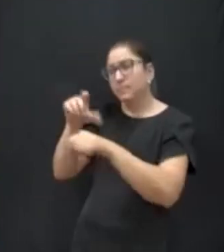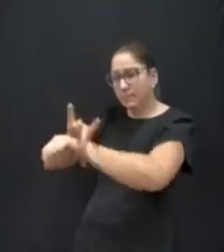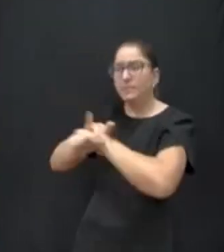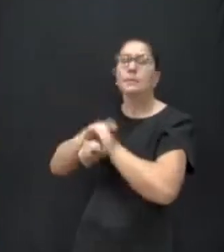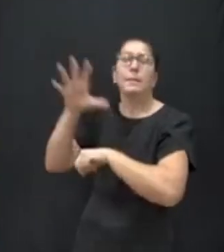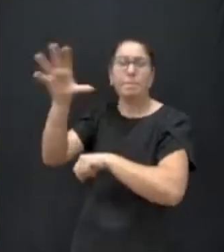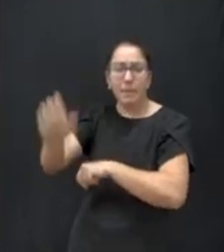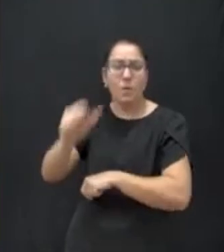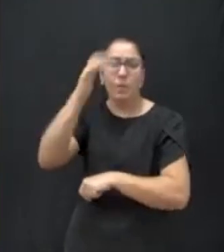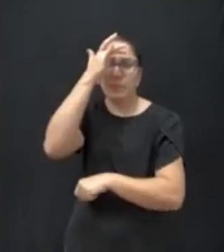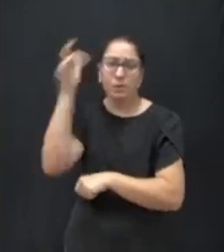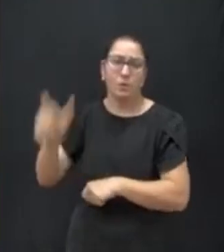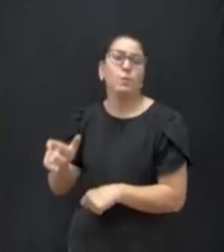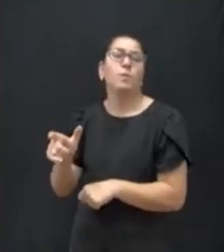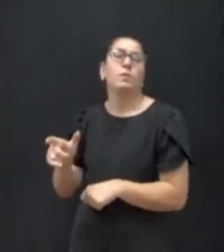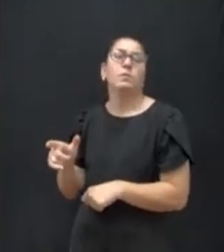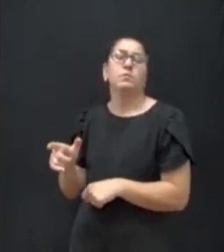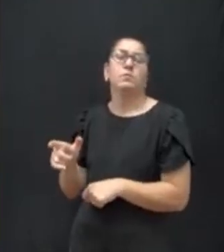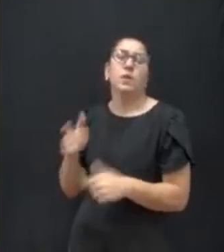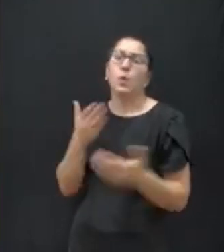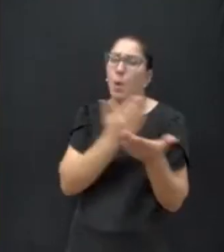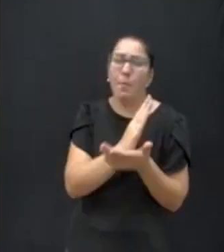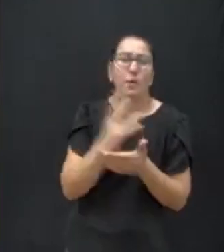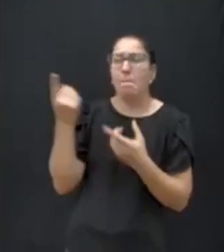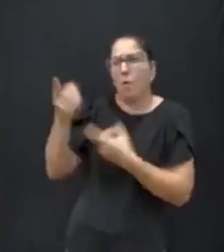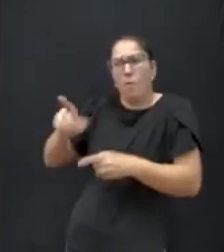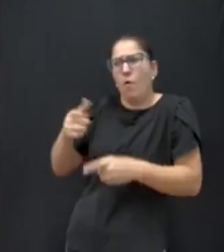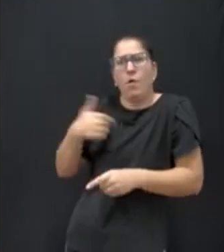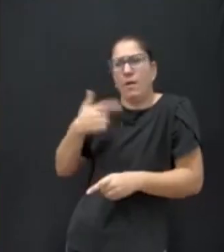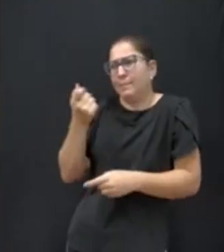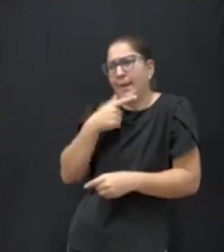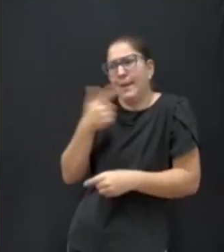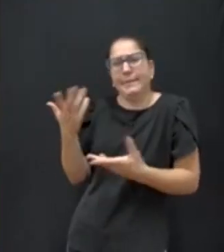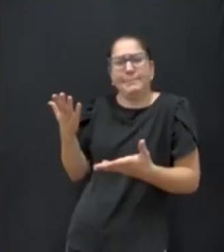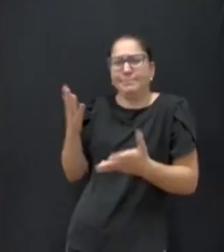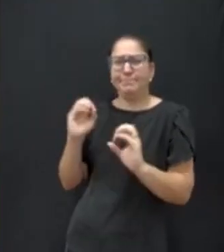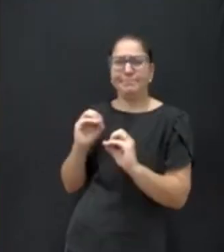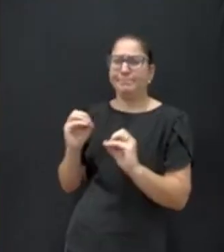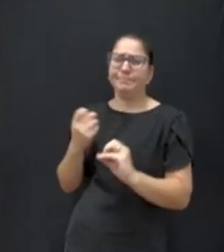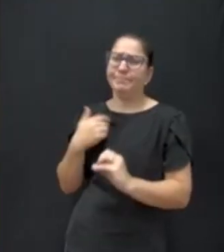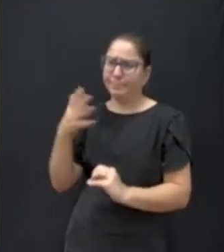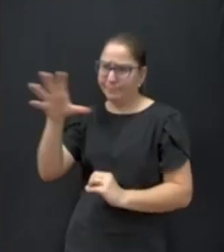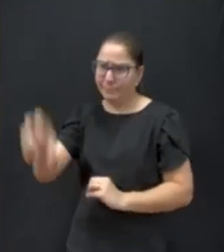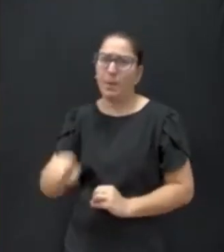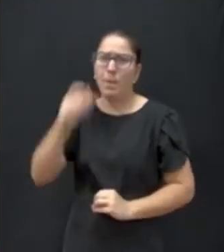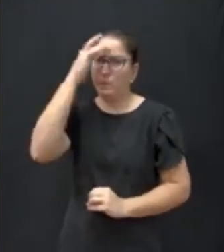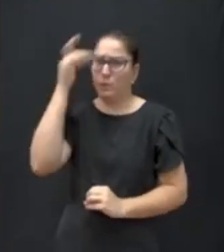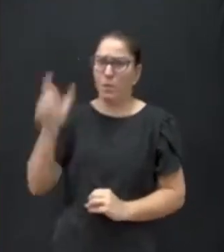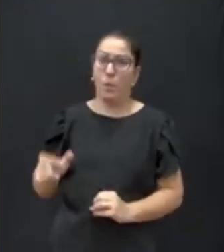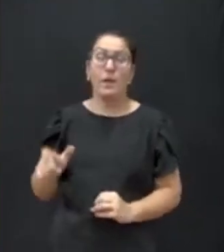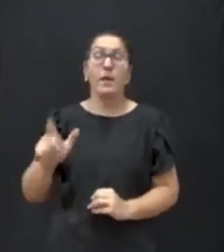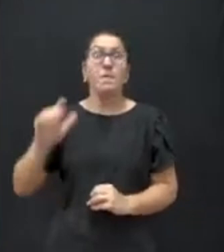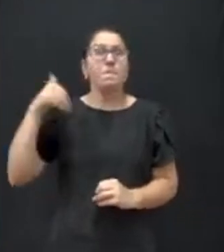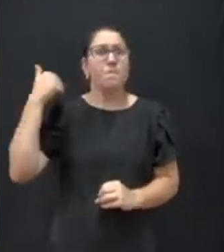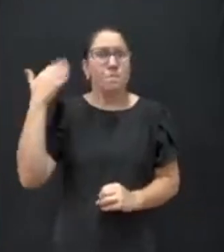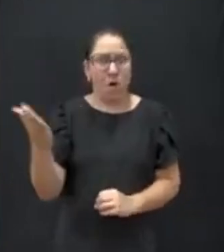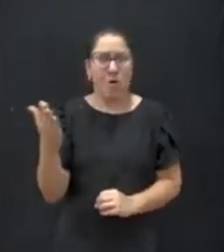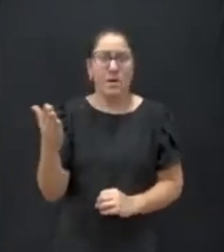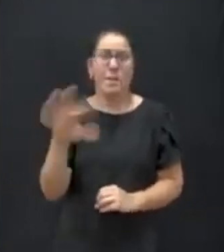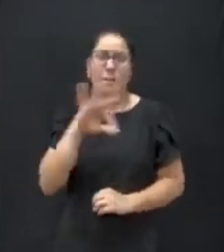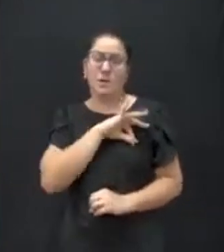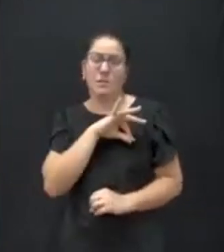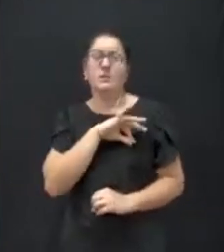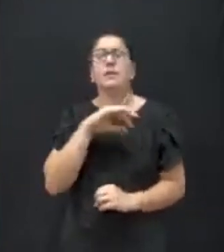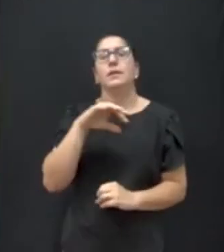o trabalho. Pegou o cara. Pegou o cara que estava zombando. Fora a questão, e aí a polícia militar